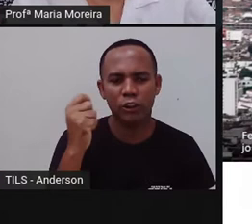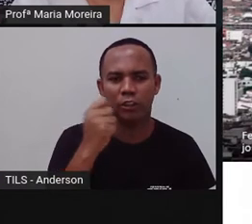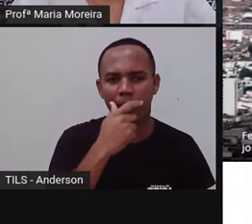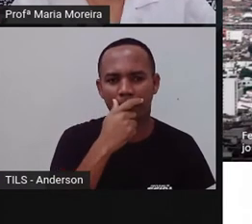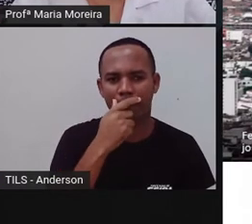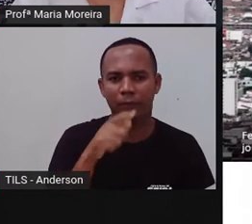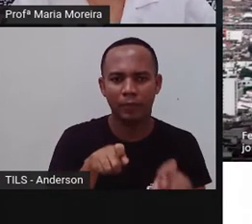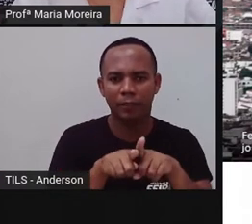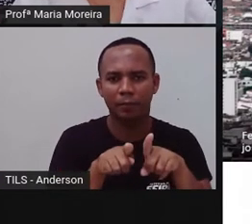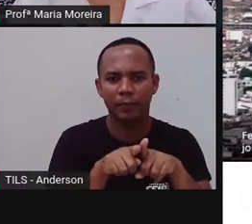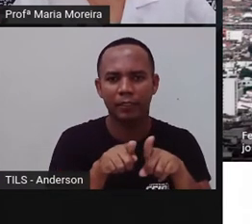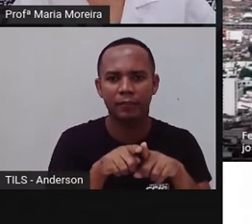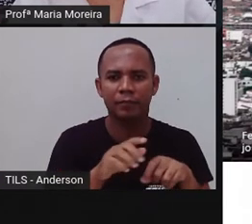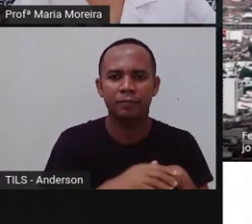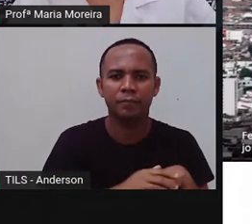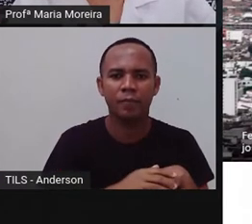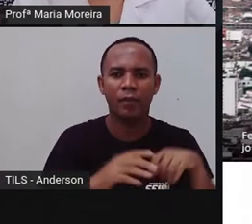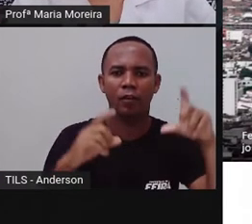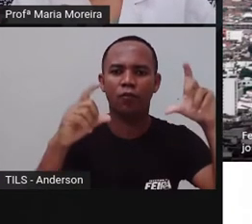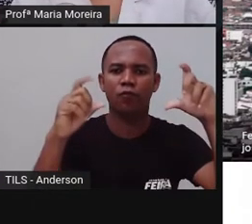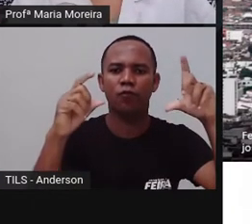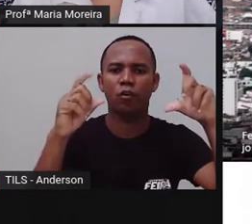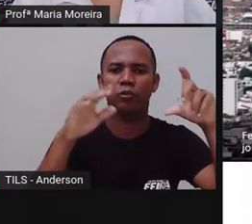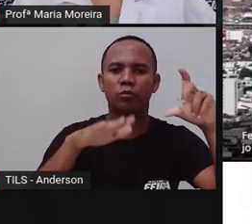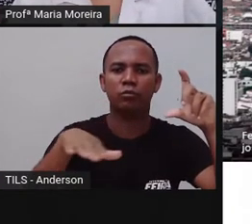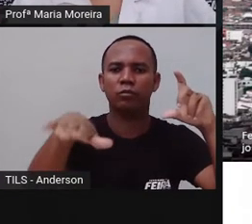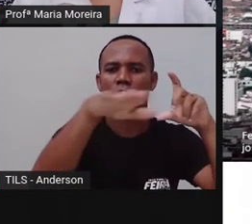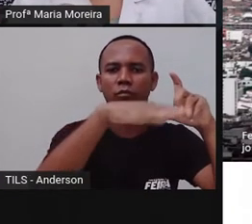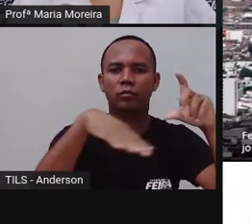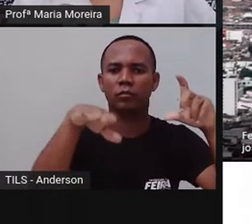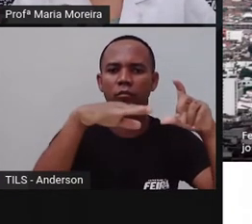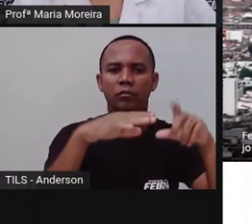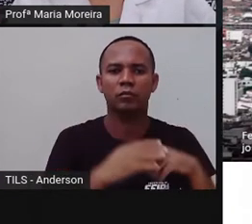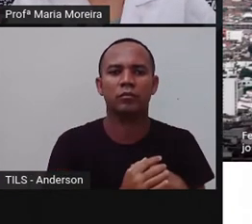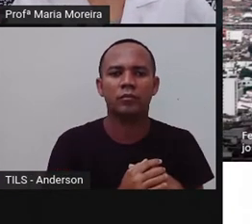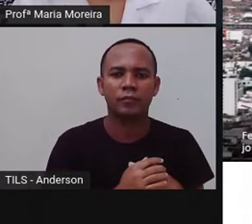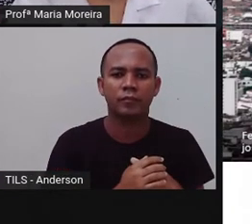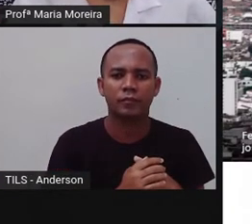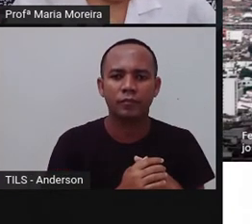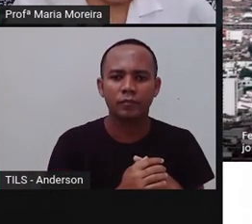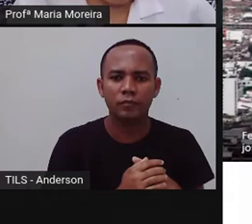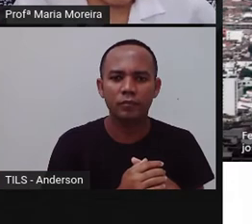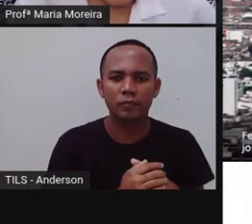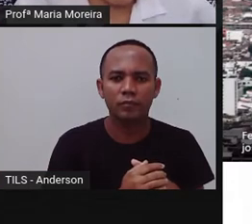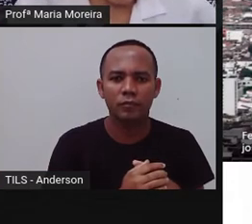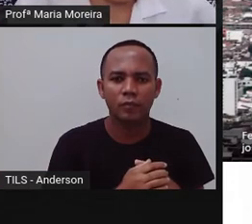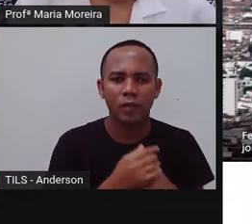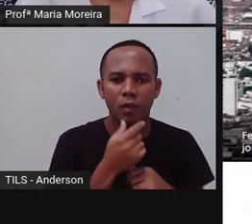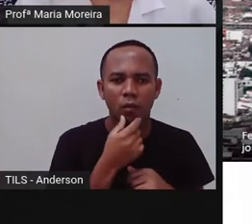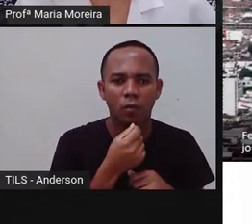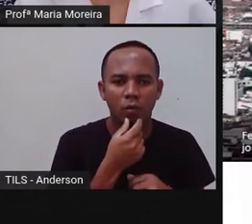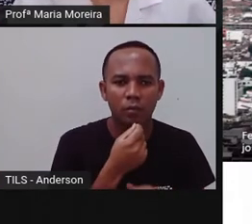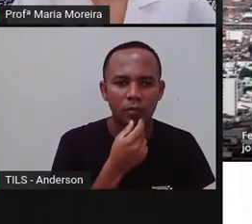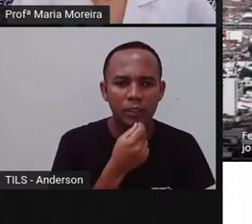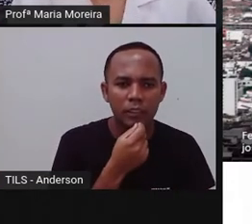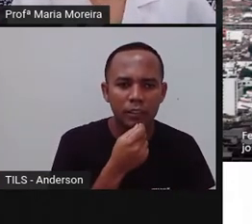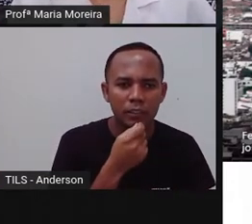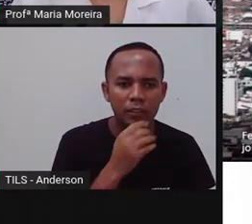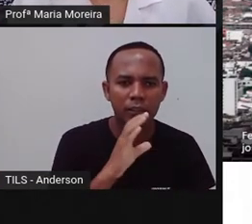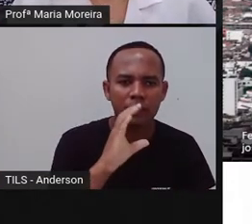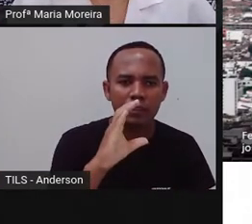Então, aqui é uma imagem aérea de Feira de Santana, né, e foi feita aí por Carlos Augusto, do jornal Grande Bahia,